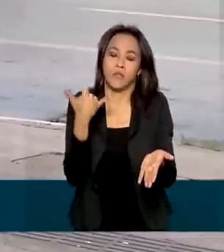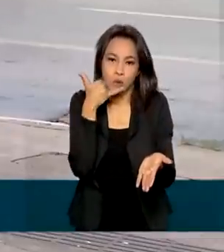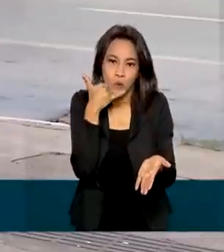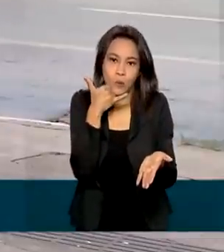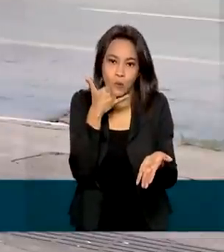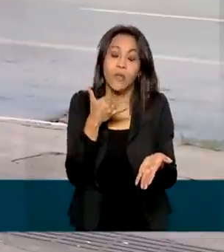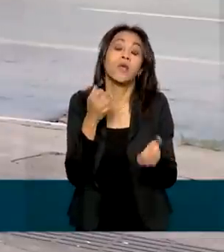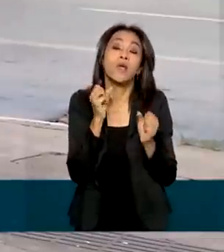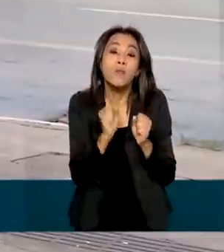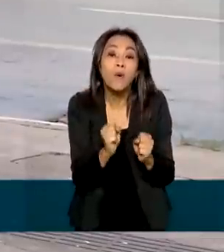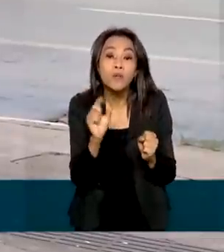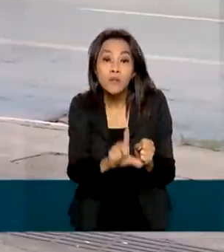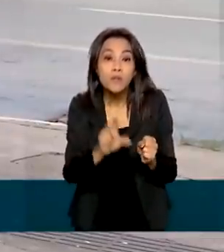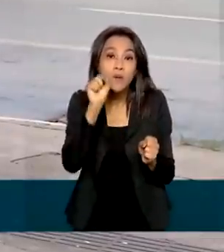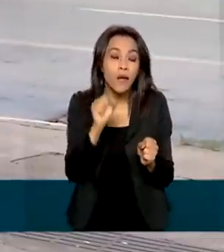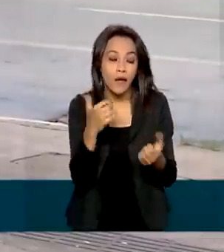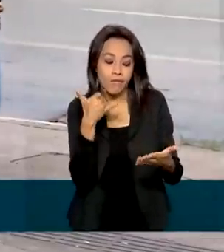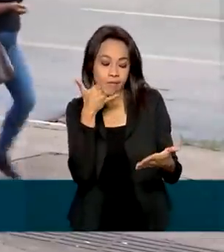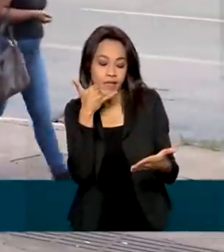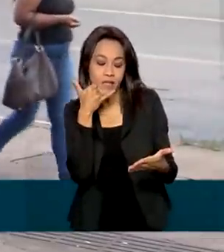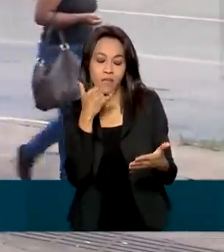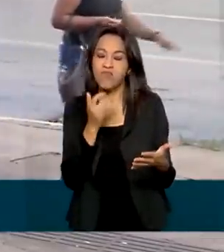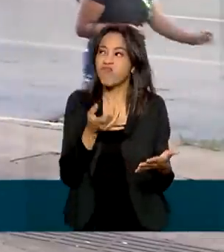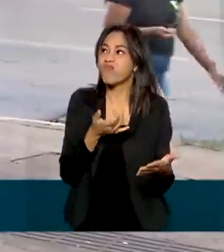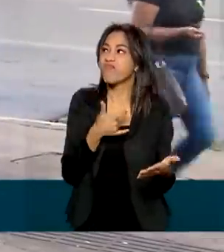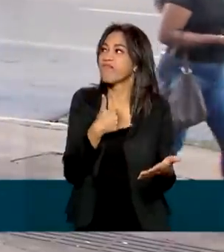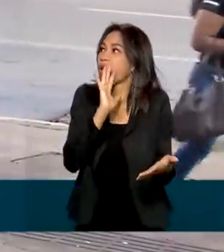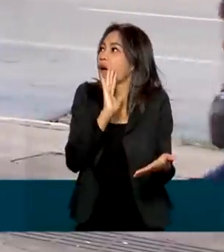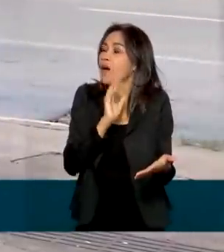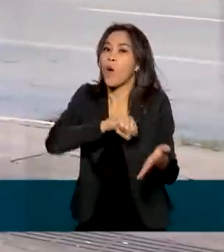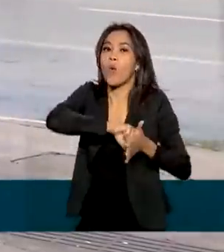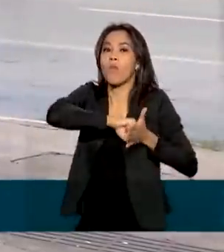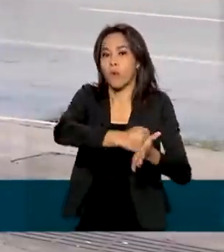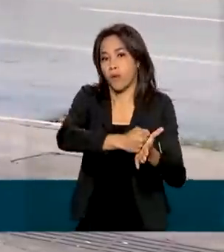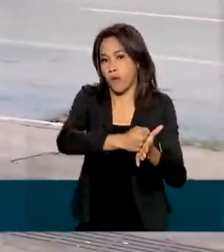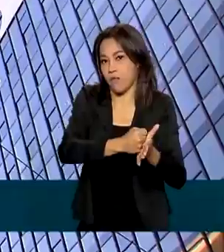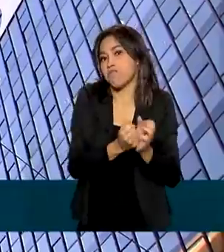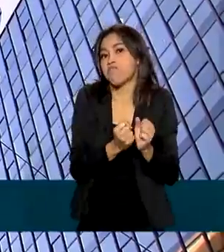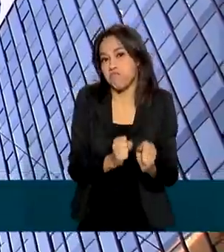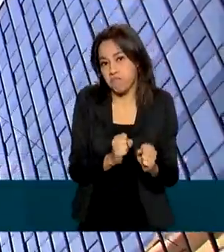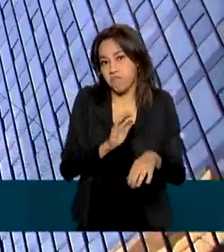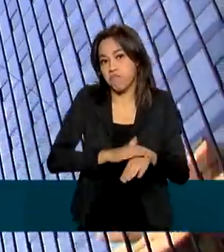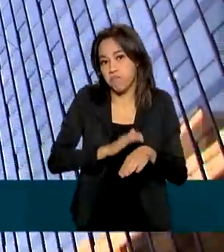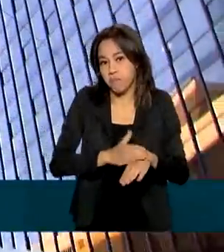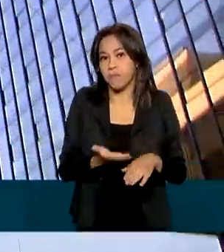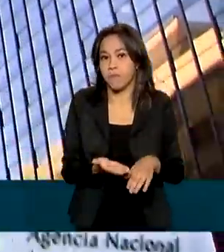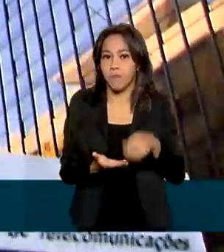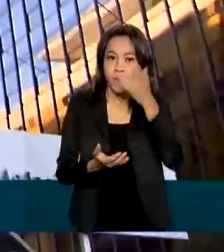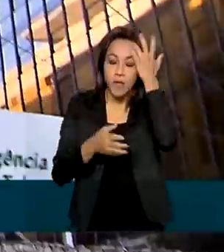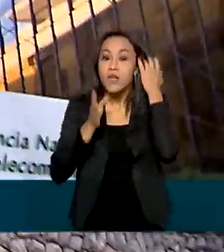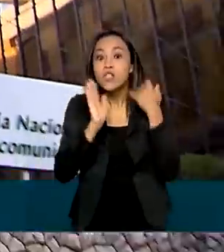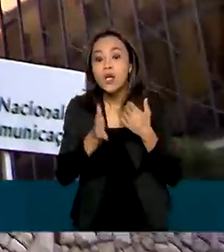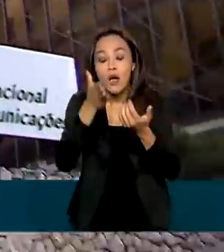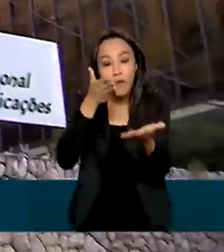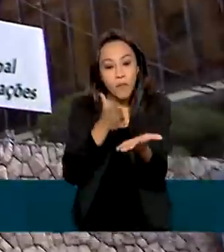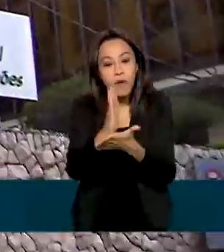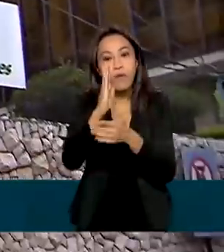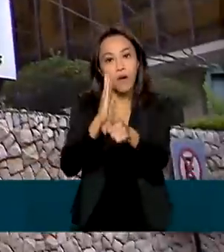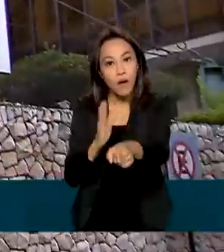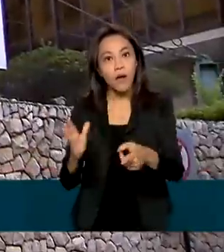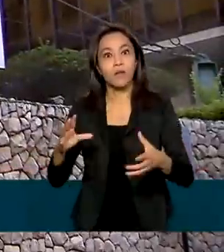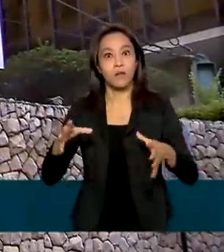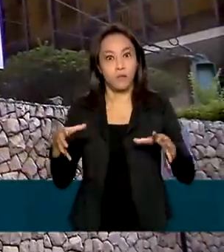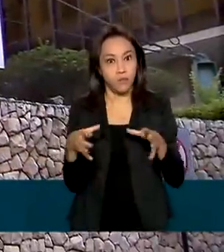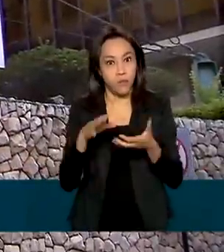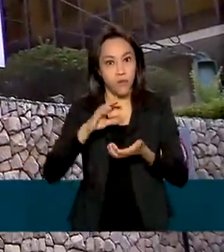e possam optar por atender, ignorar ou bloquear o número. O identificador foi aprovado pela Anatel no